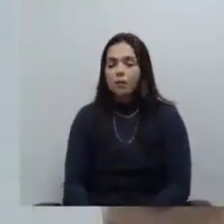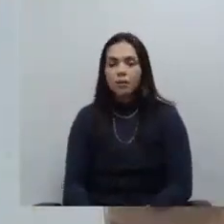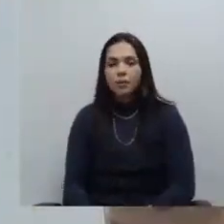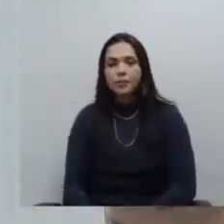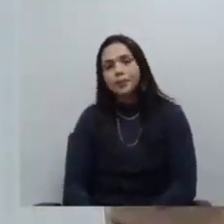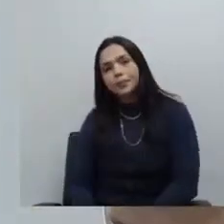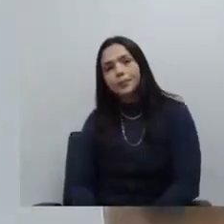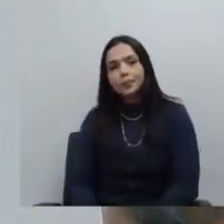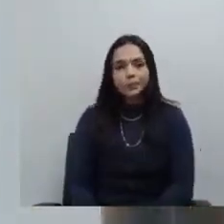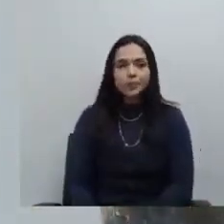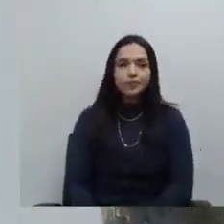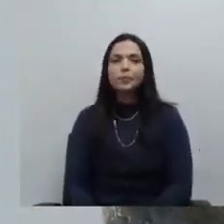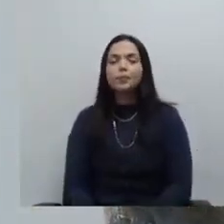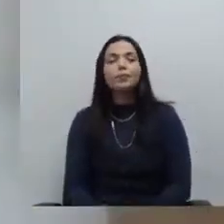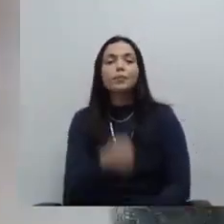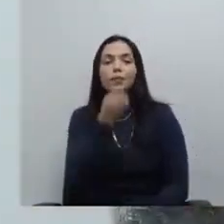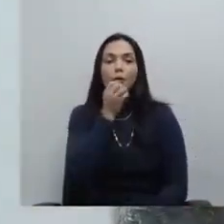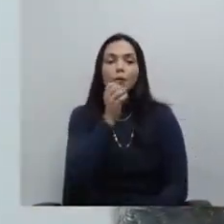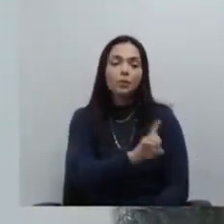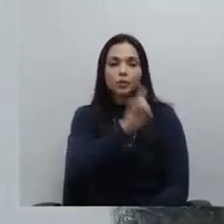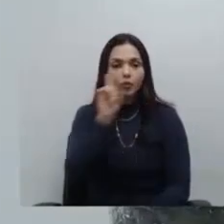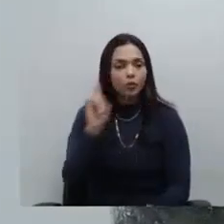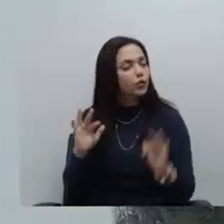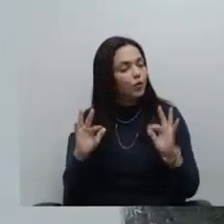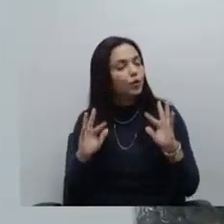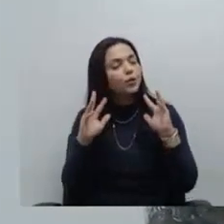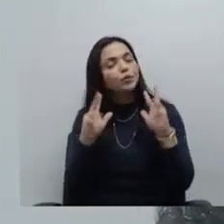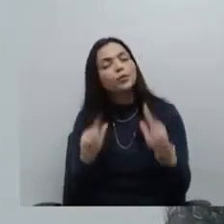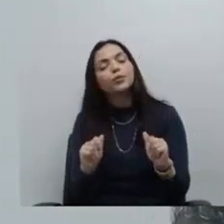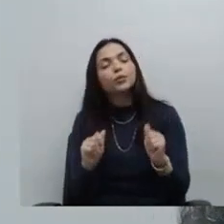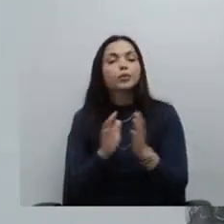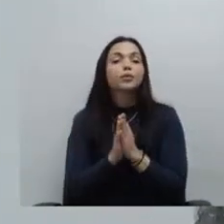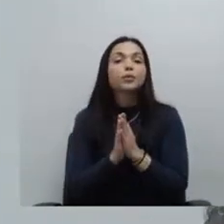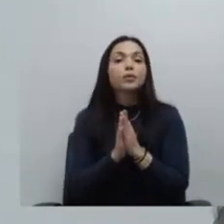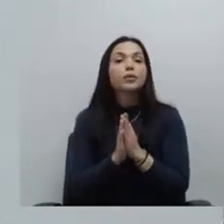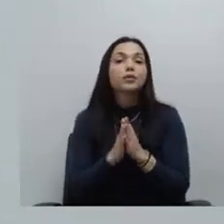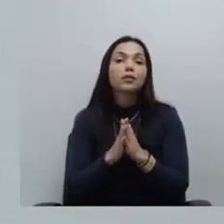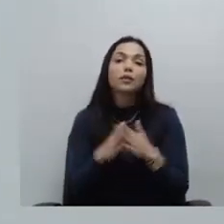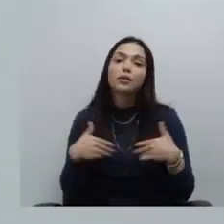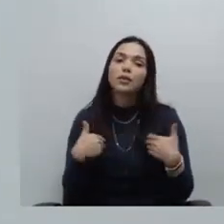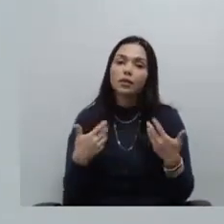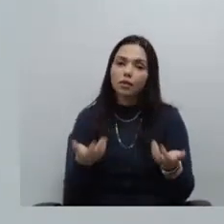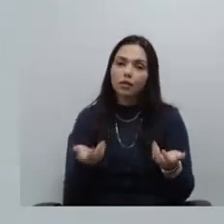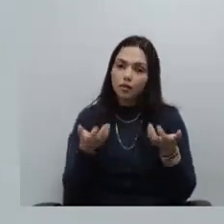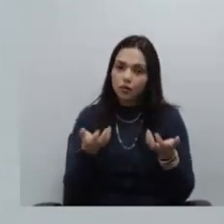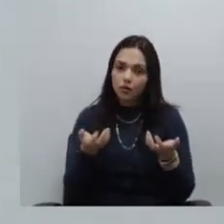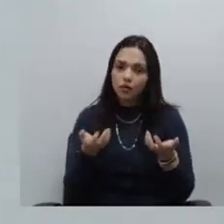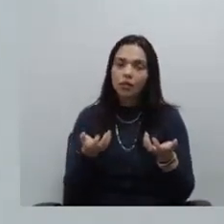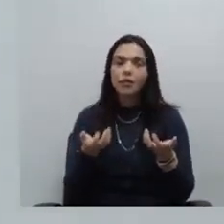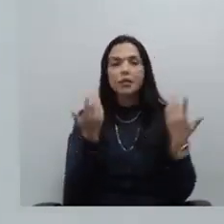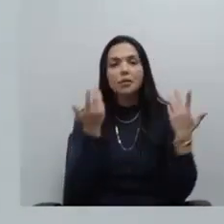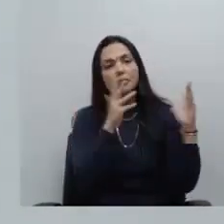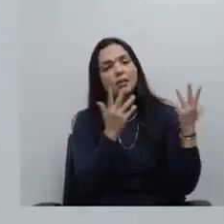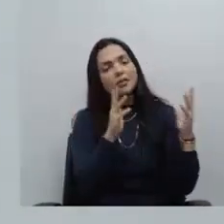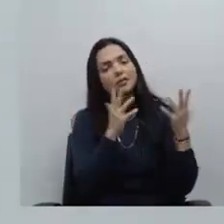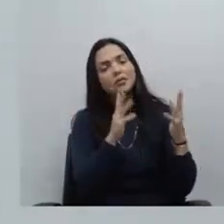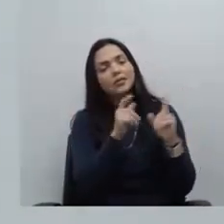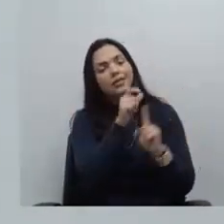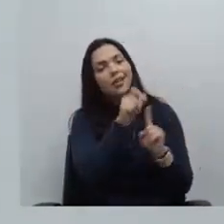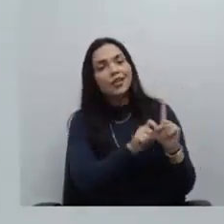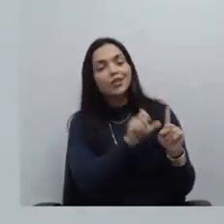bom dia a todas bom dia a todos gostaria inicialmente também como fizeram demais de saudar a conselheira Suhaile